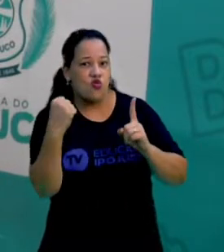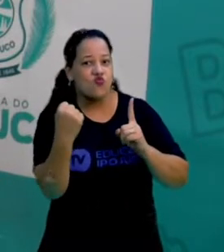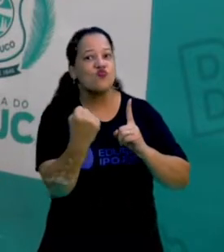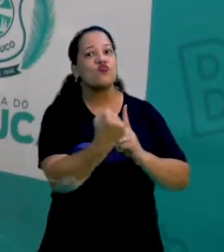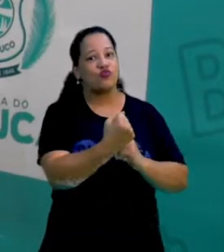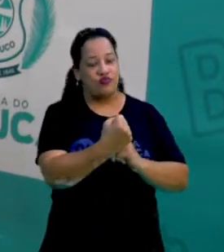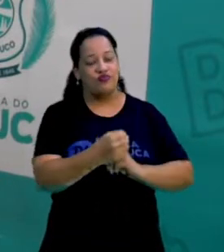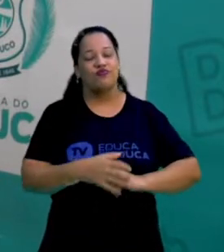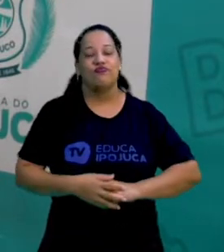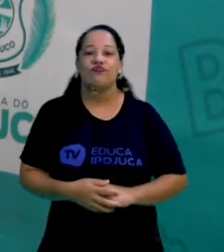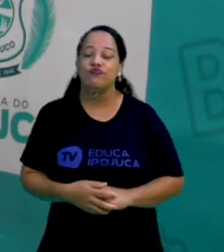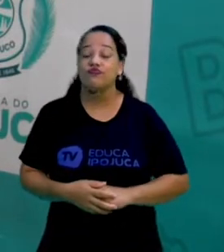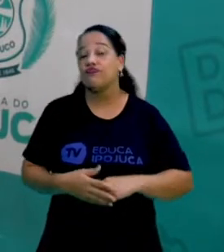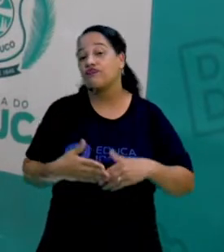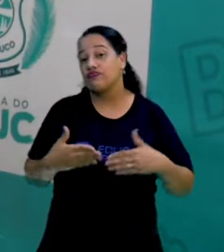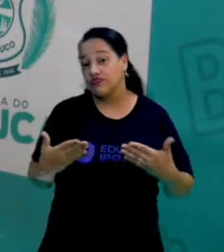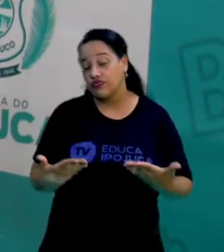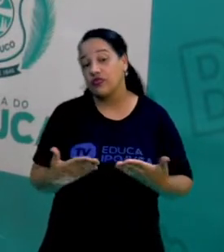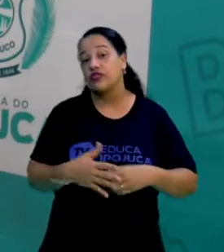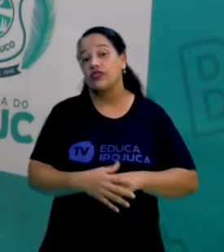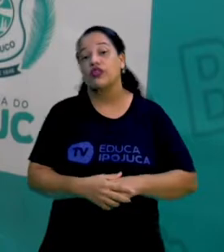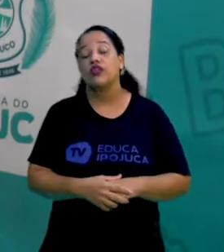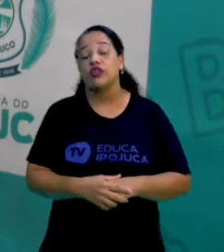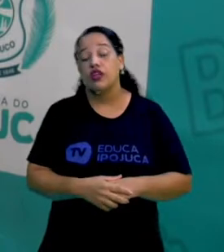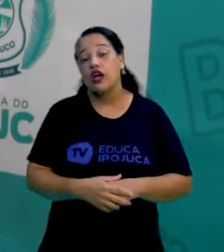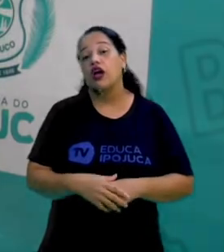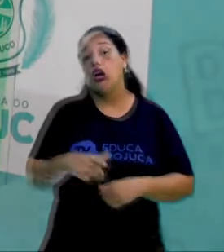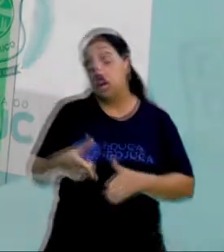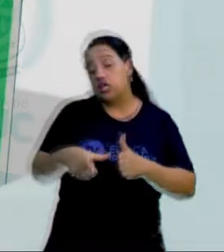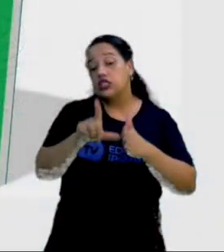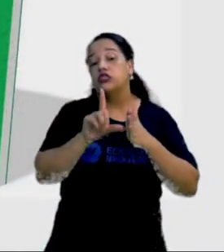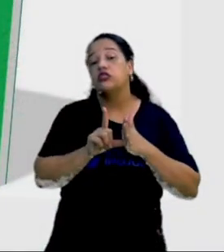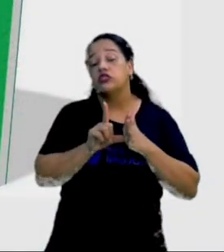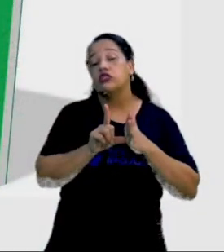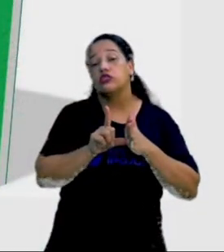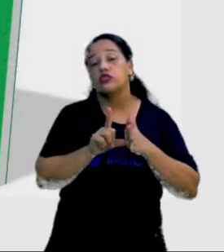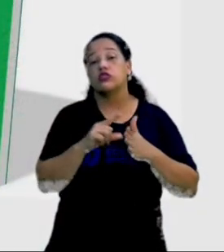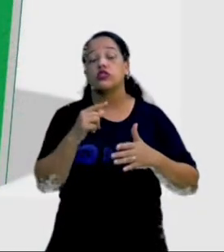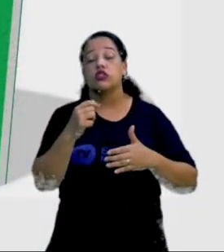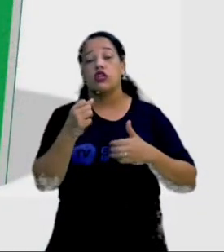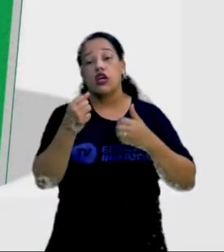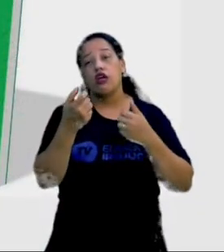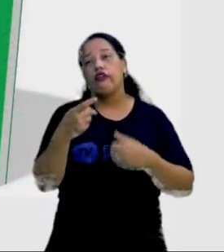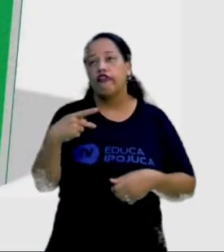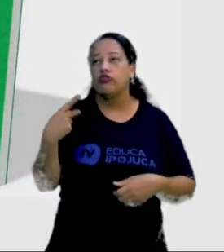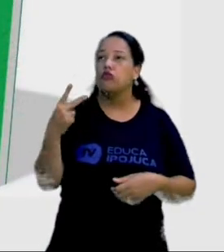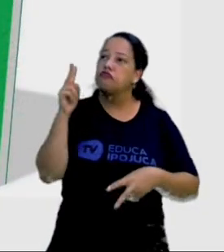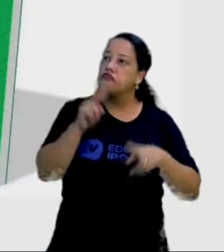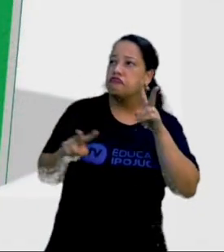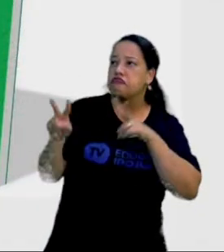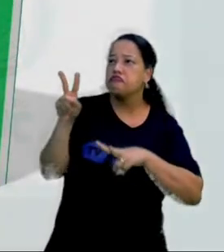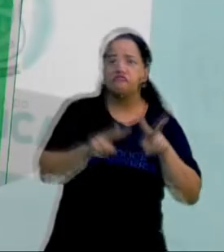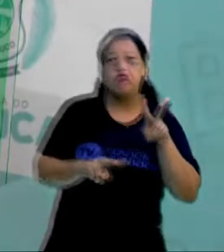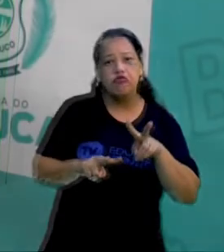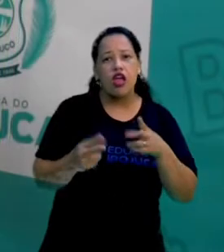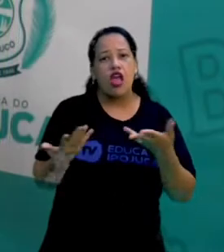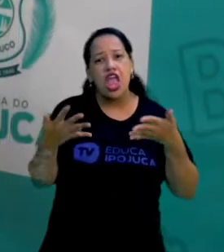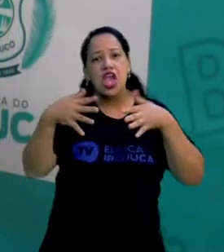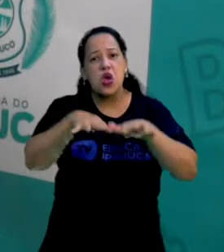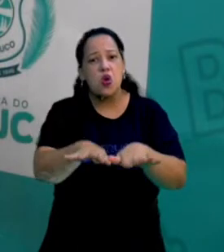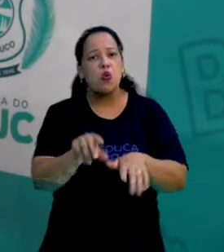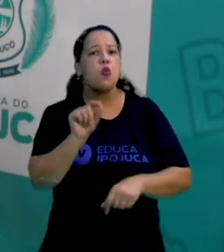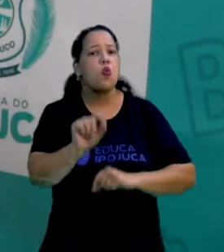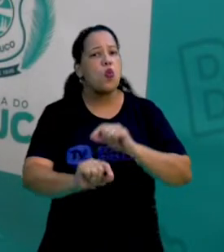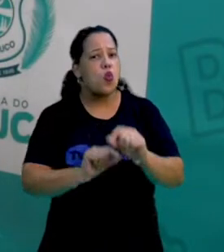certo? Antes disso, o que a gente ouvia falar de inclusão estava escrito